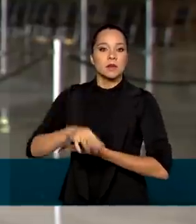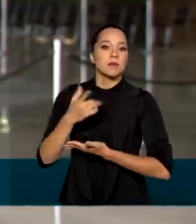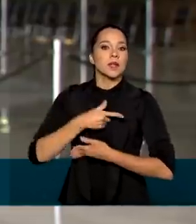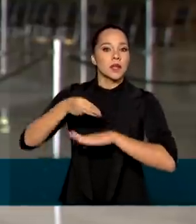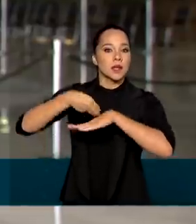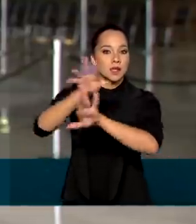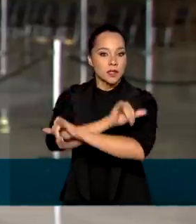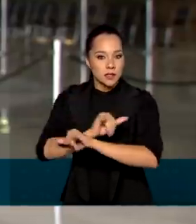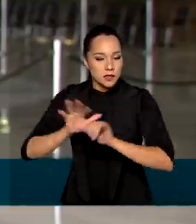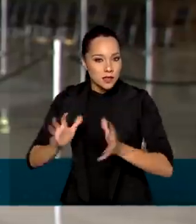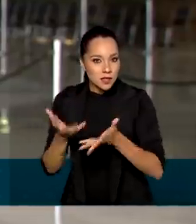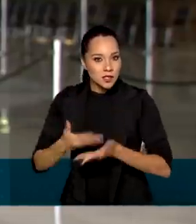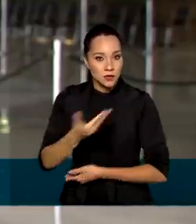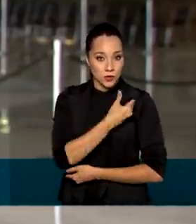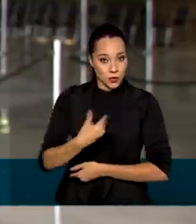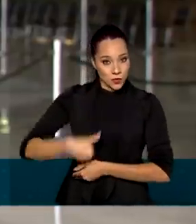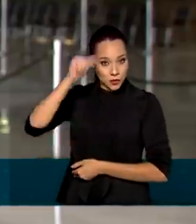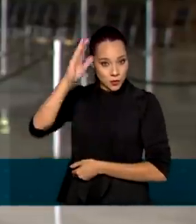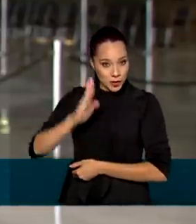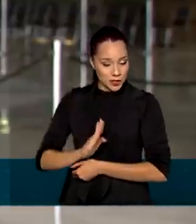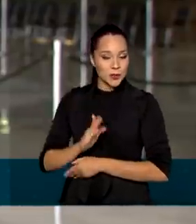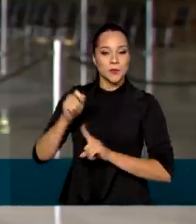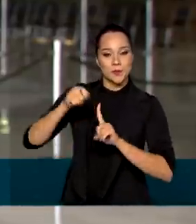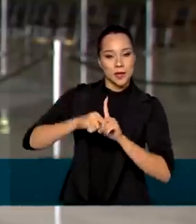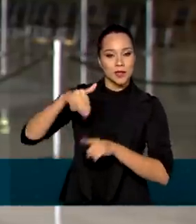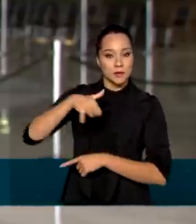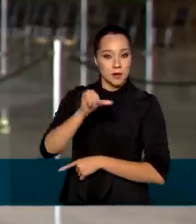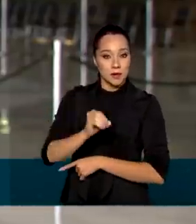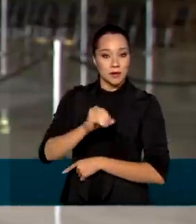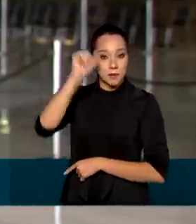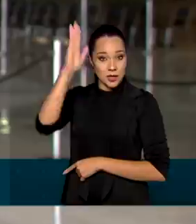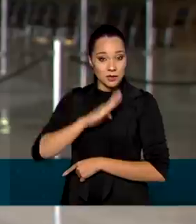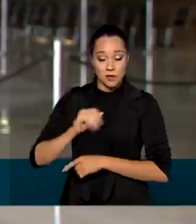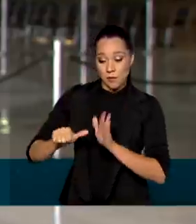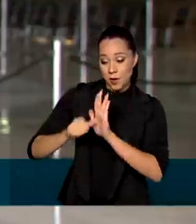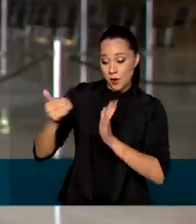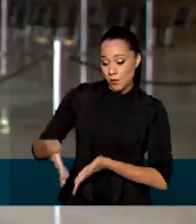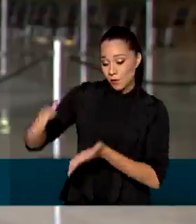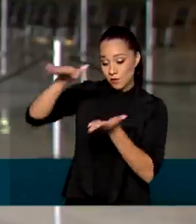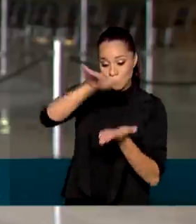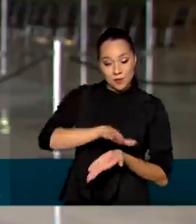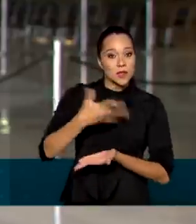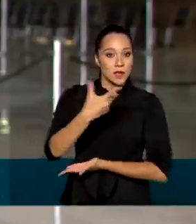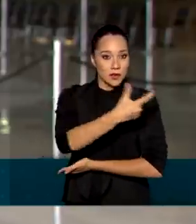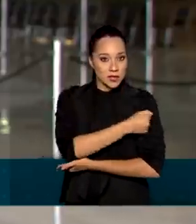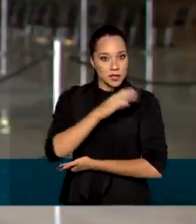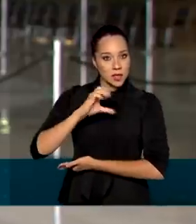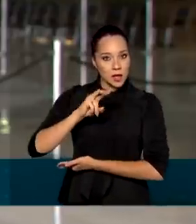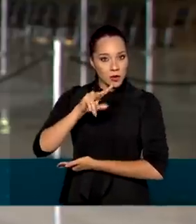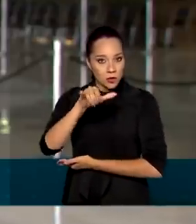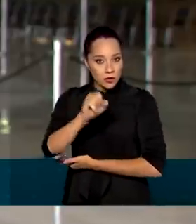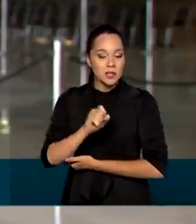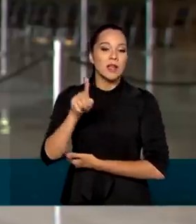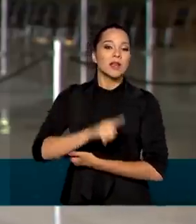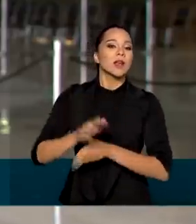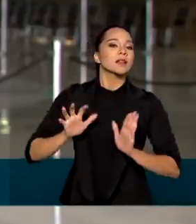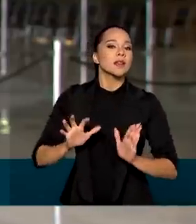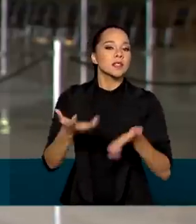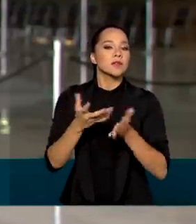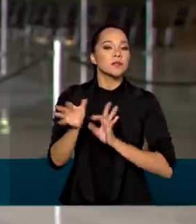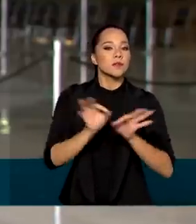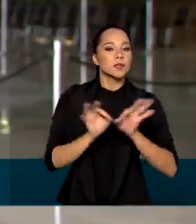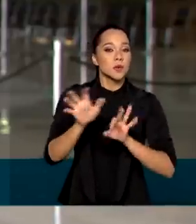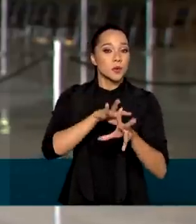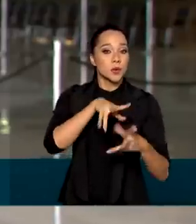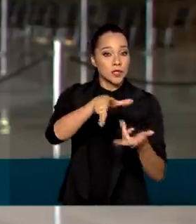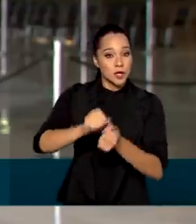iniciativa ao governo brasileiro. Em março, o país recebeu o primeiro lote da vacina do COVAX Facility, que é uma iniciativa da Organização